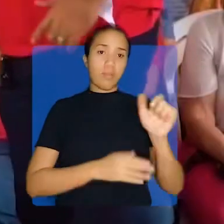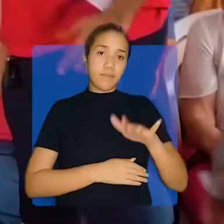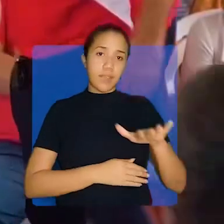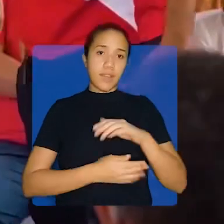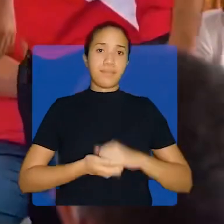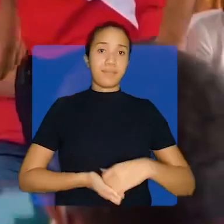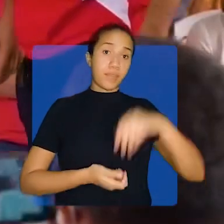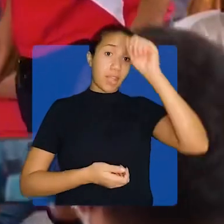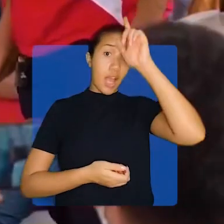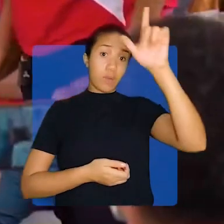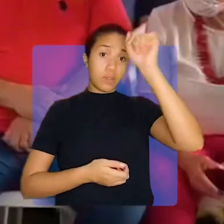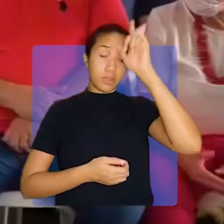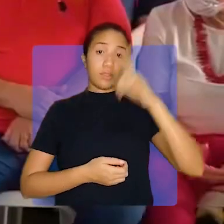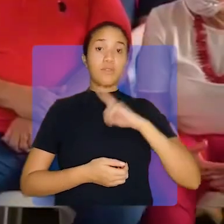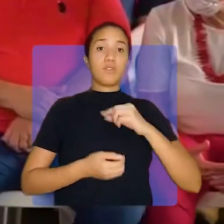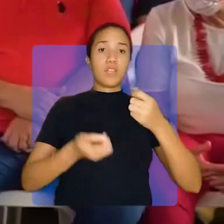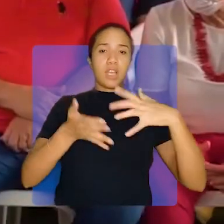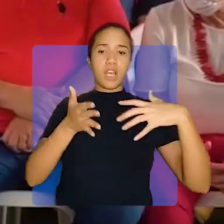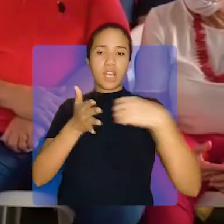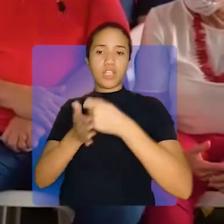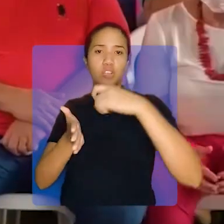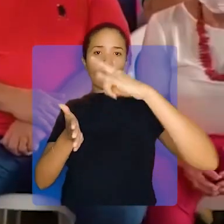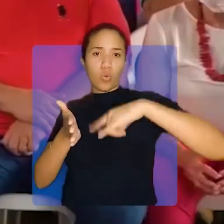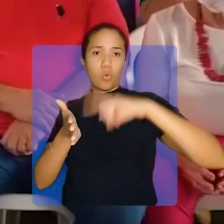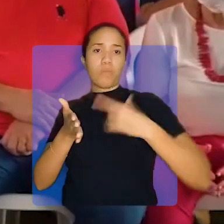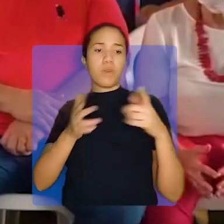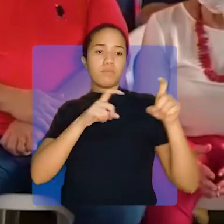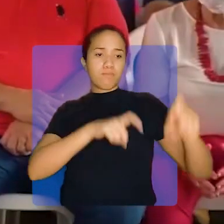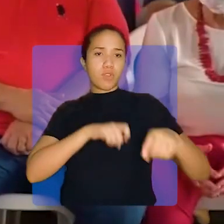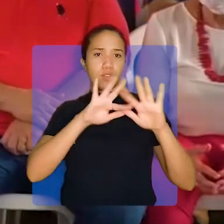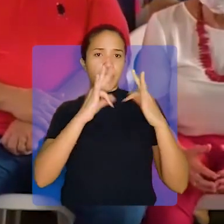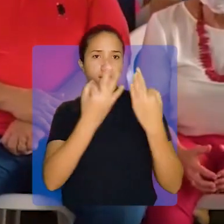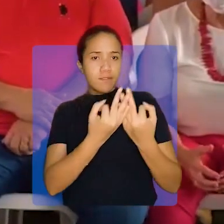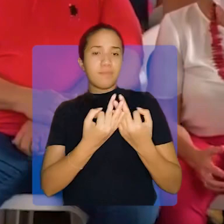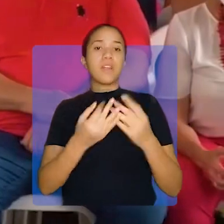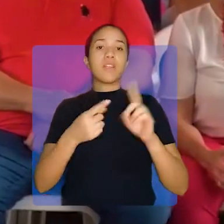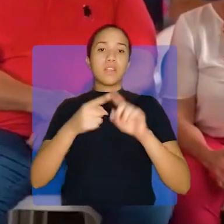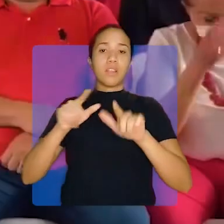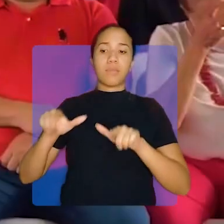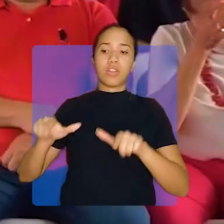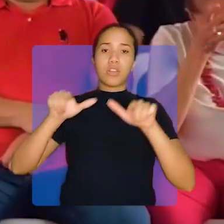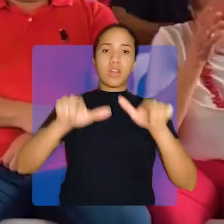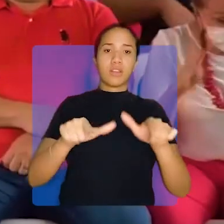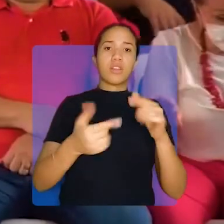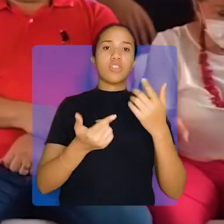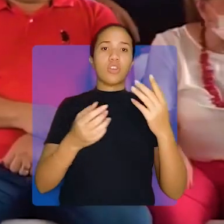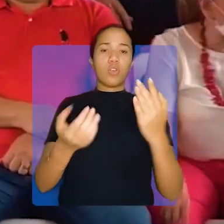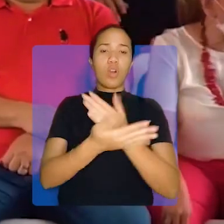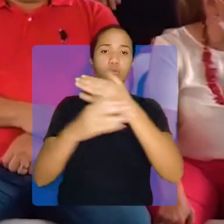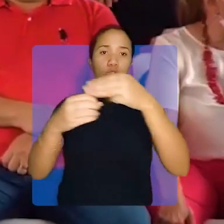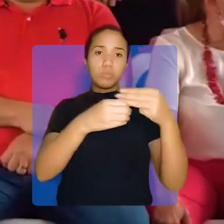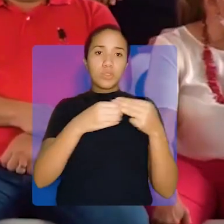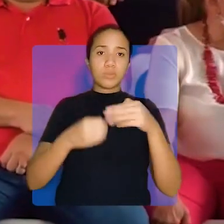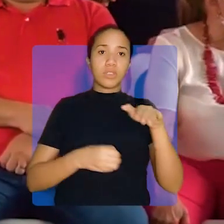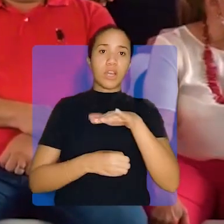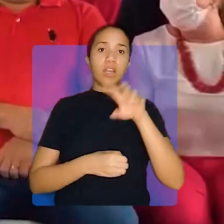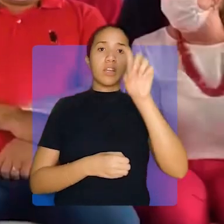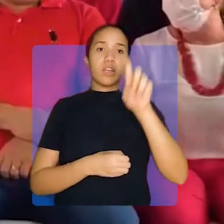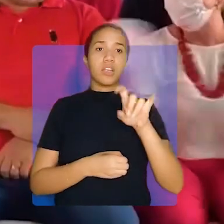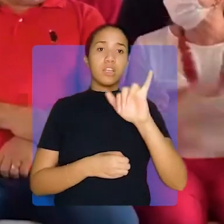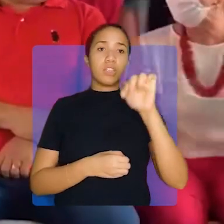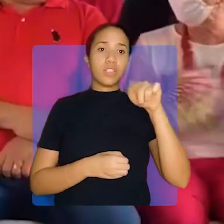Em Altamira foram entregues cadastros ambientais rurais para agricultura familiar e certificação de municípios da região do Xingu.